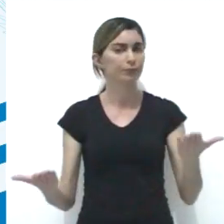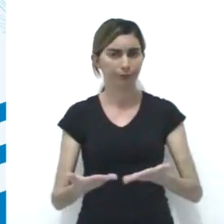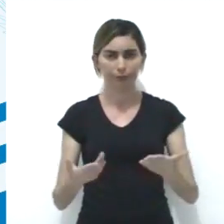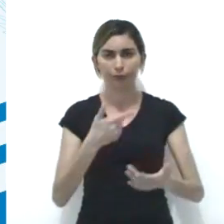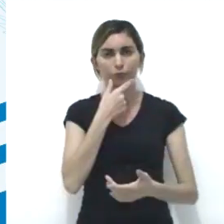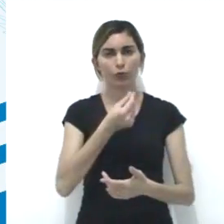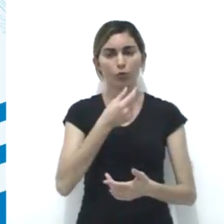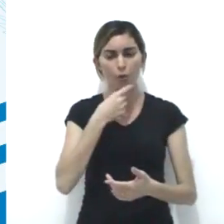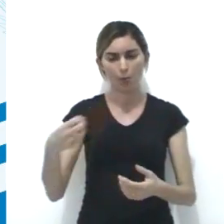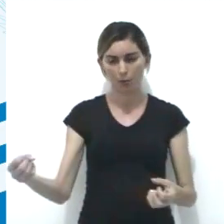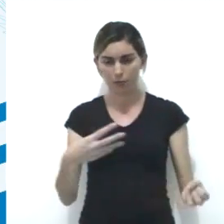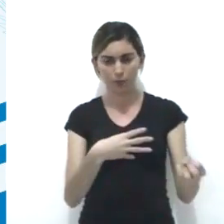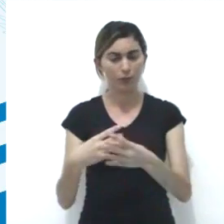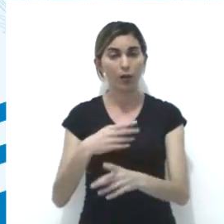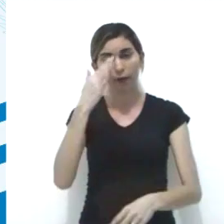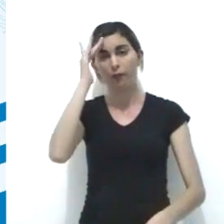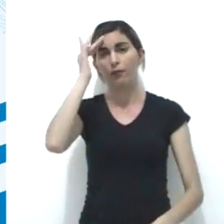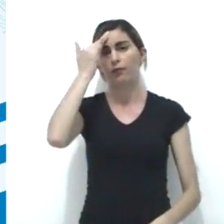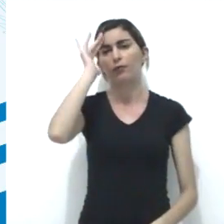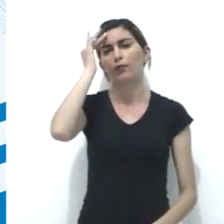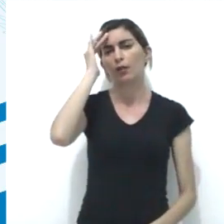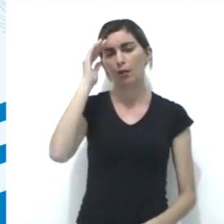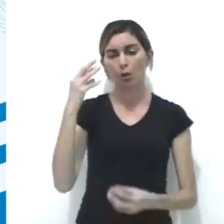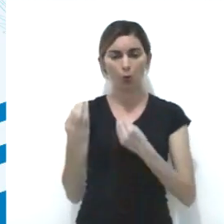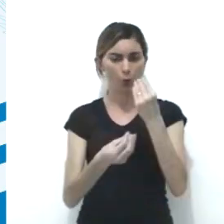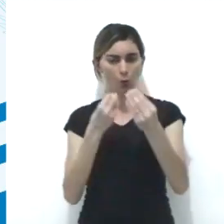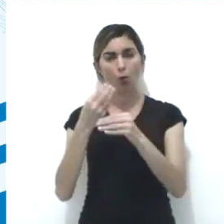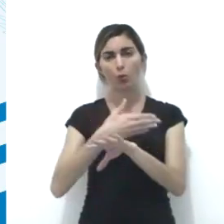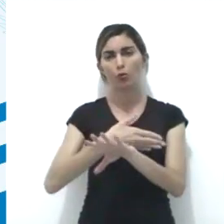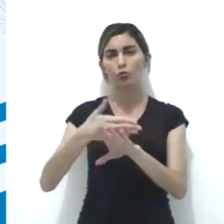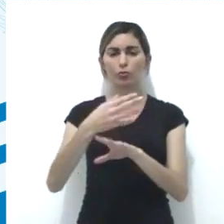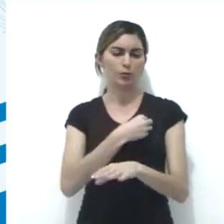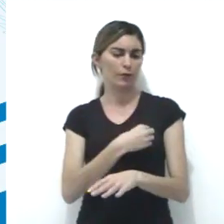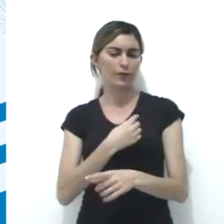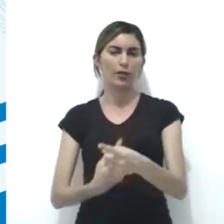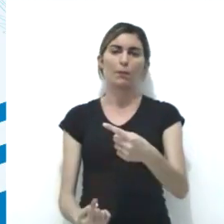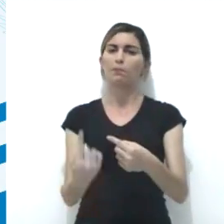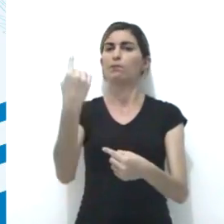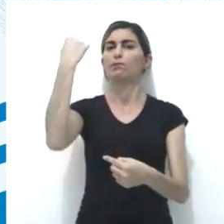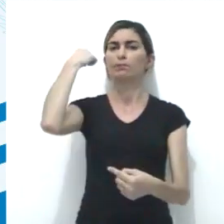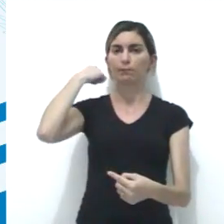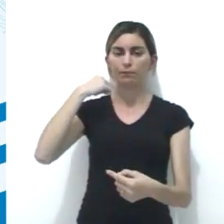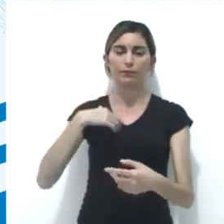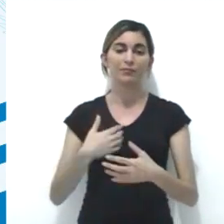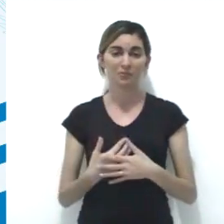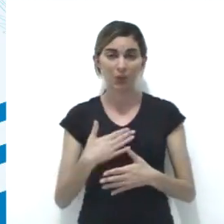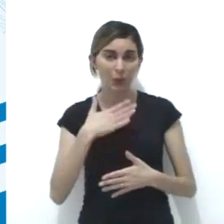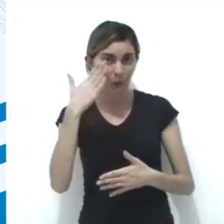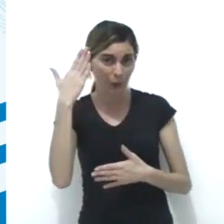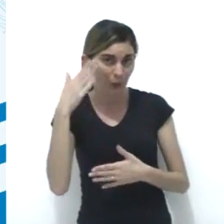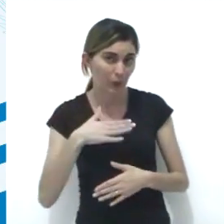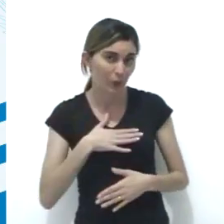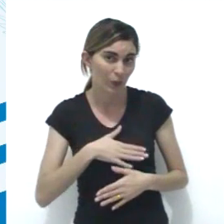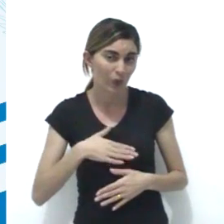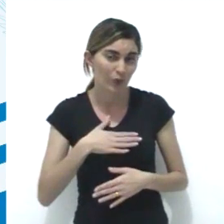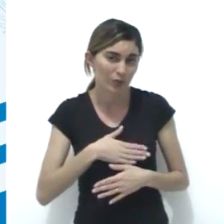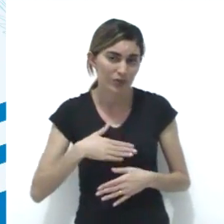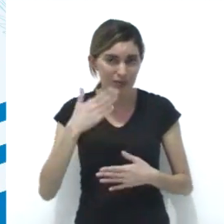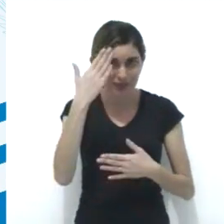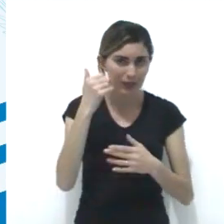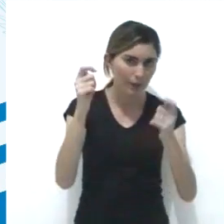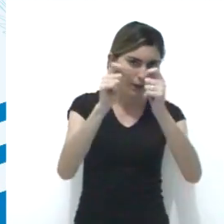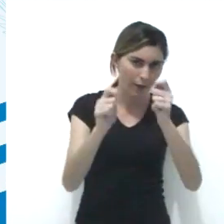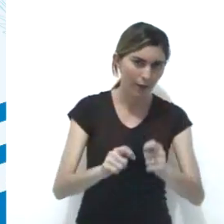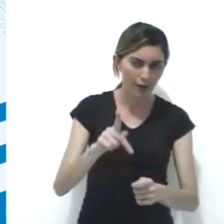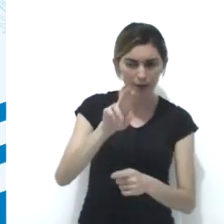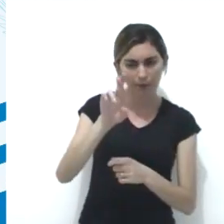dias atuais o homem moderno a entender o modo de vida dos seus antepassados. Gostou de saber um pouco